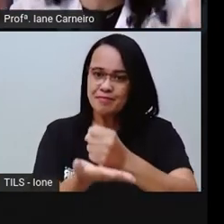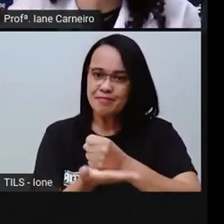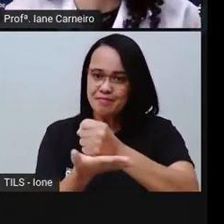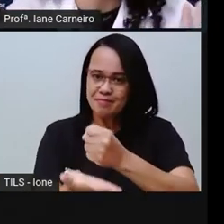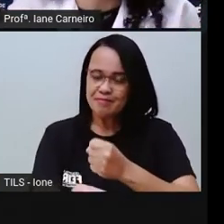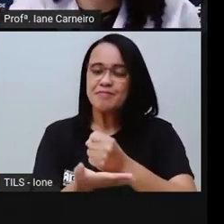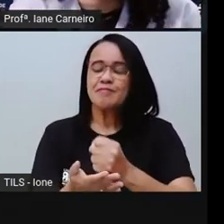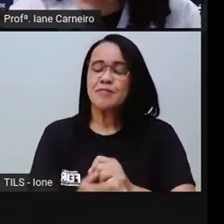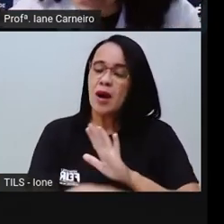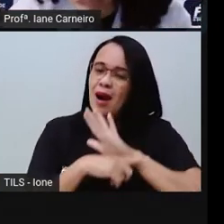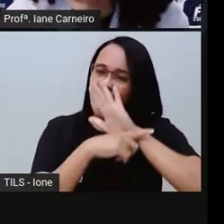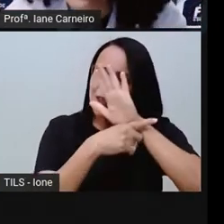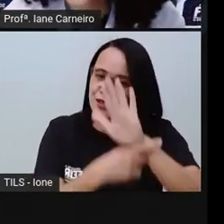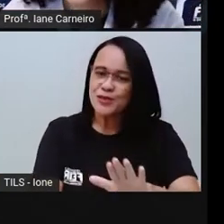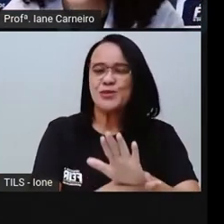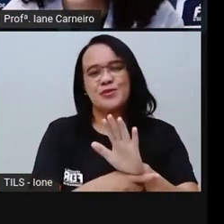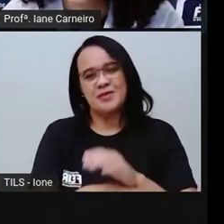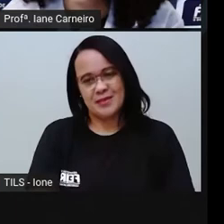ajuda muito, tá certo?